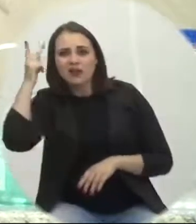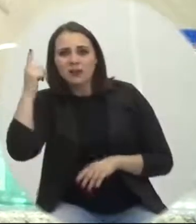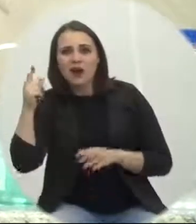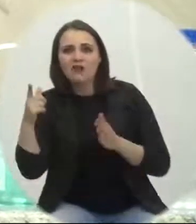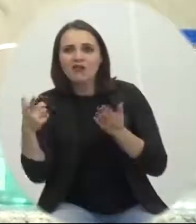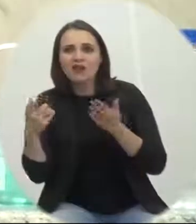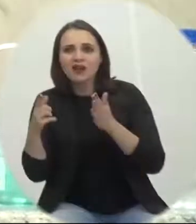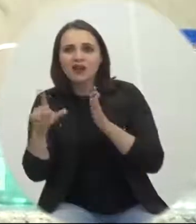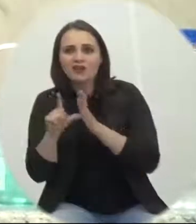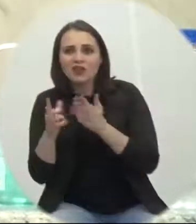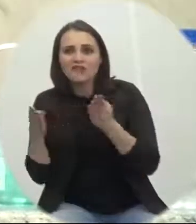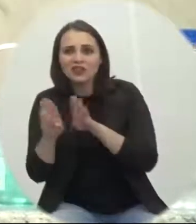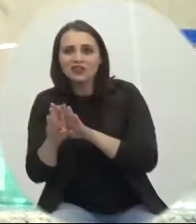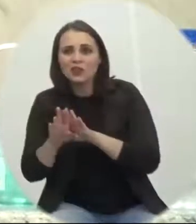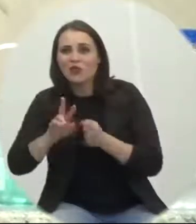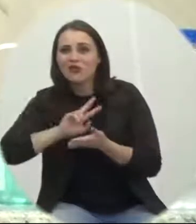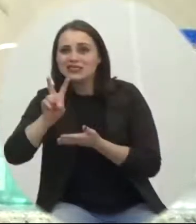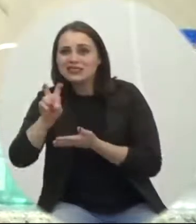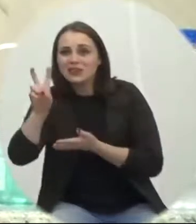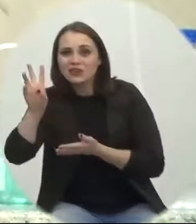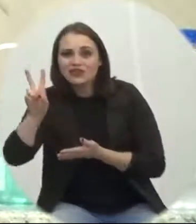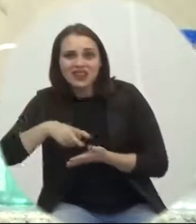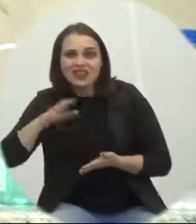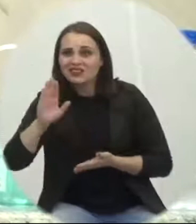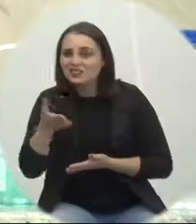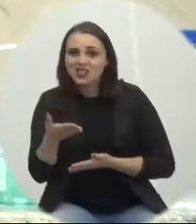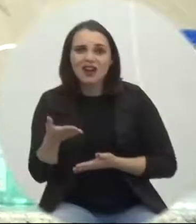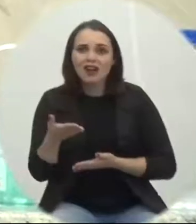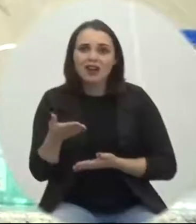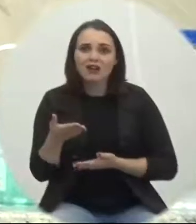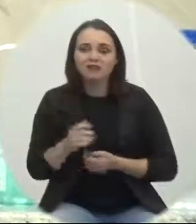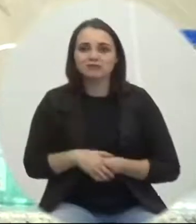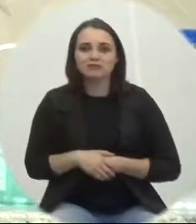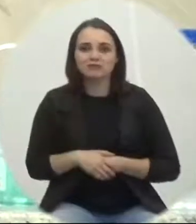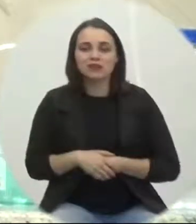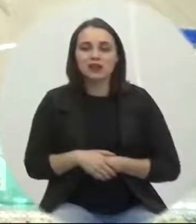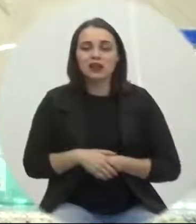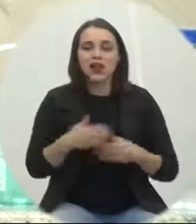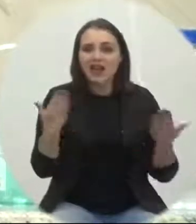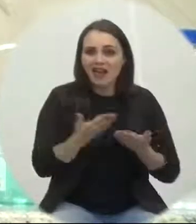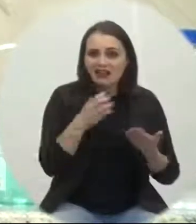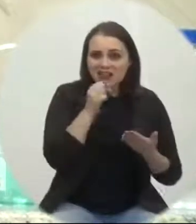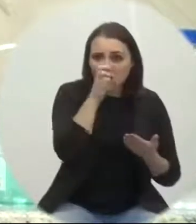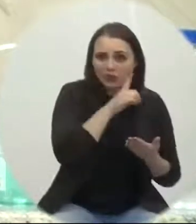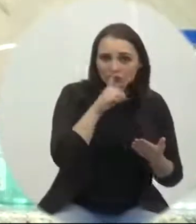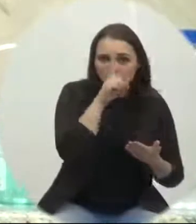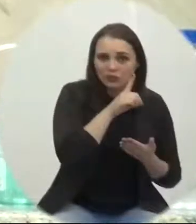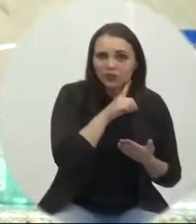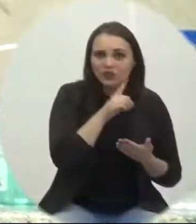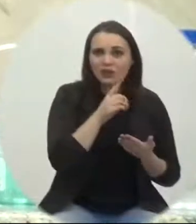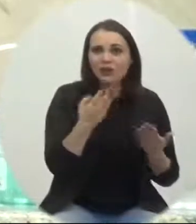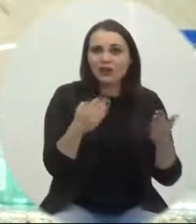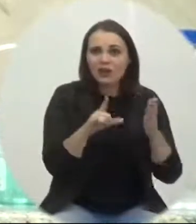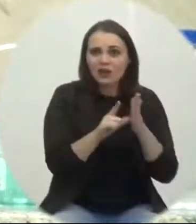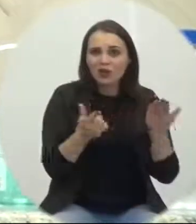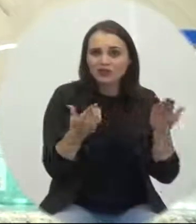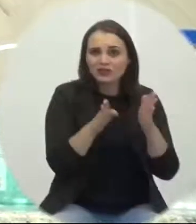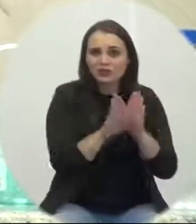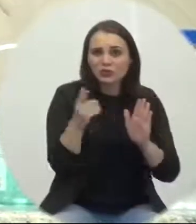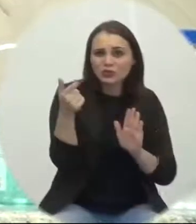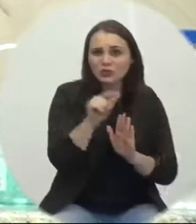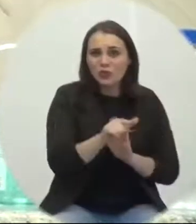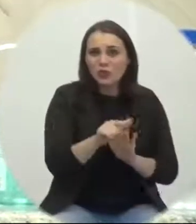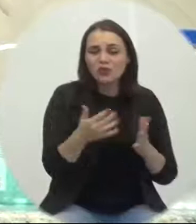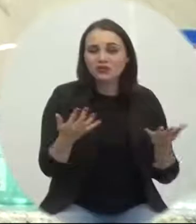Esse final de semana teve um lockdown. O que que adiantou? Lá em Foz do Iguaçu, cem brasileiros foram para dentro do Paraguai fazer festa.